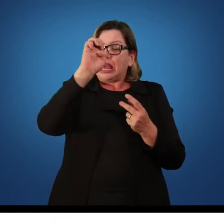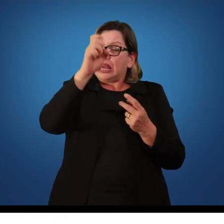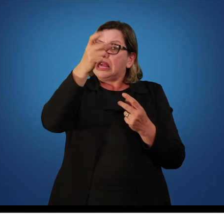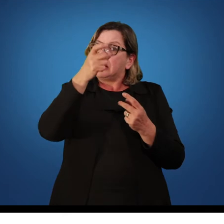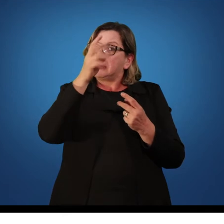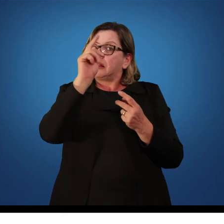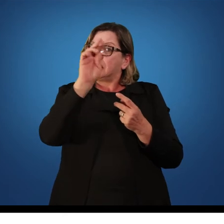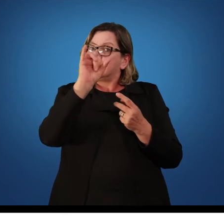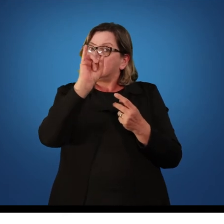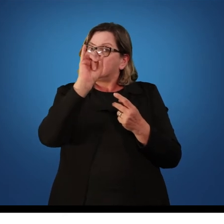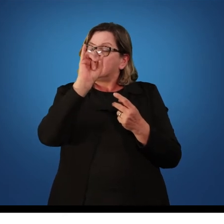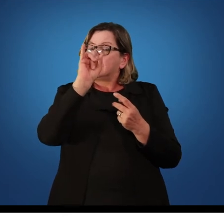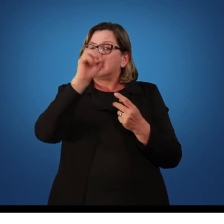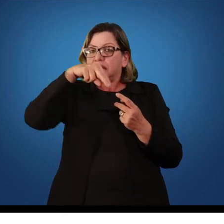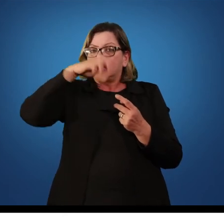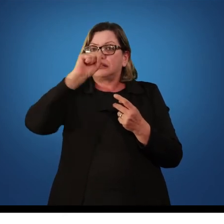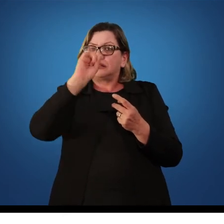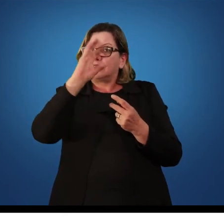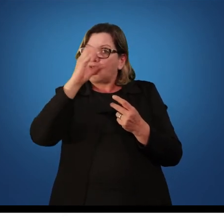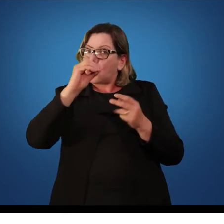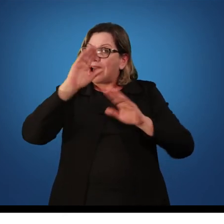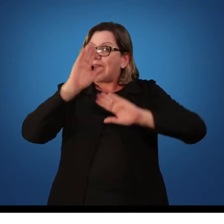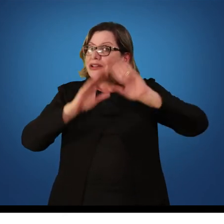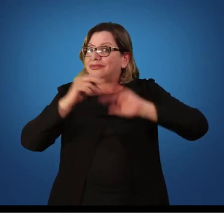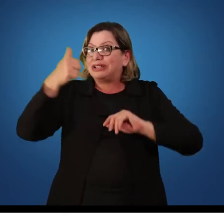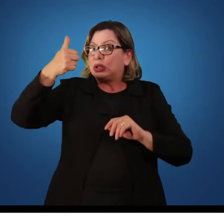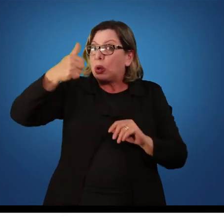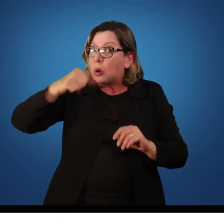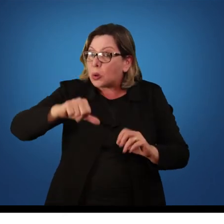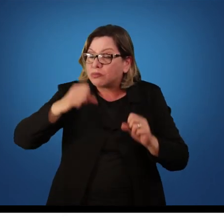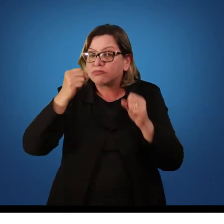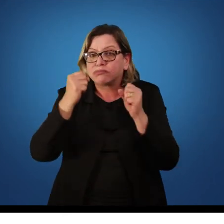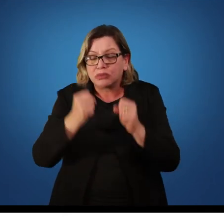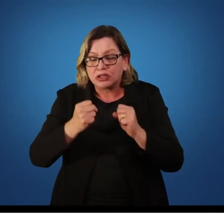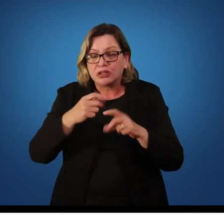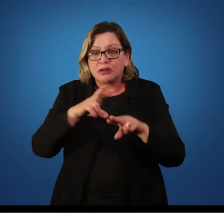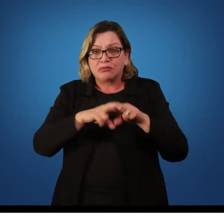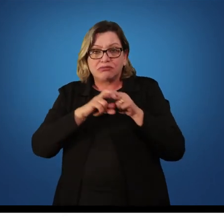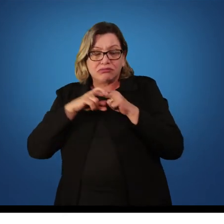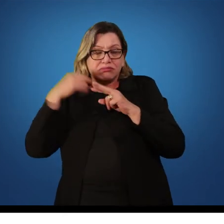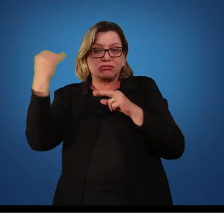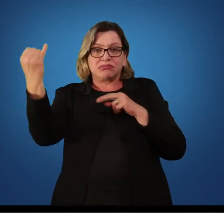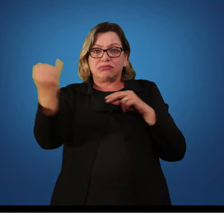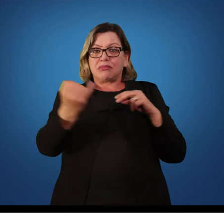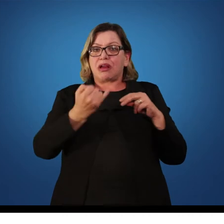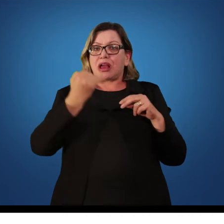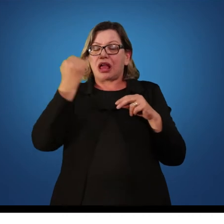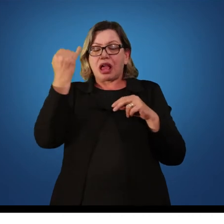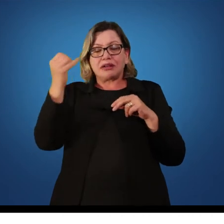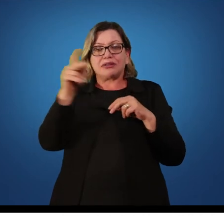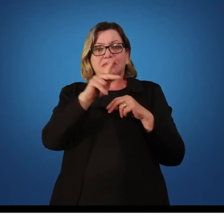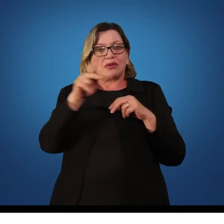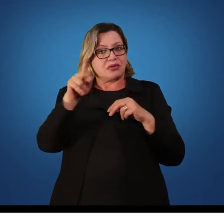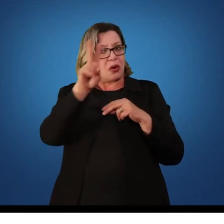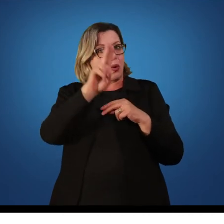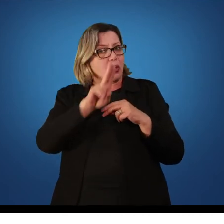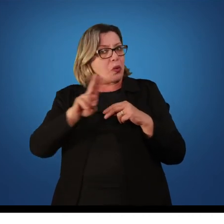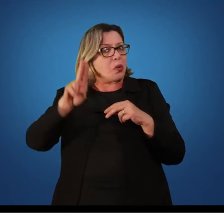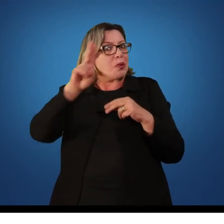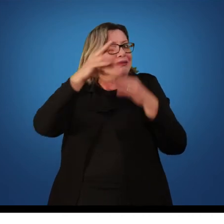funções negativas. Aí que está a importância do professor saber usar o feedback